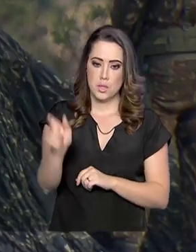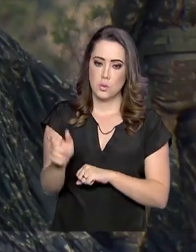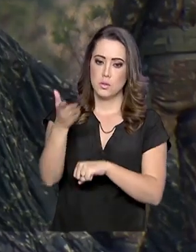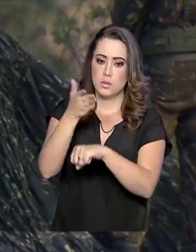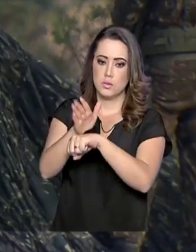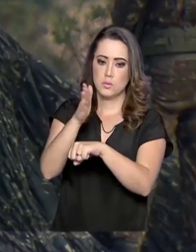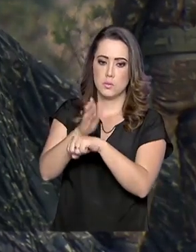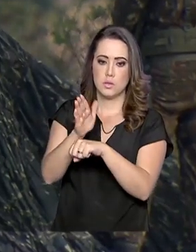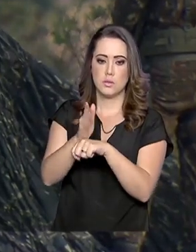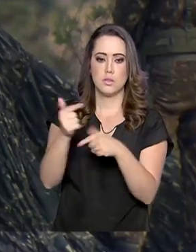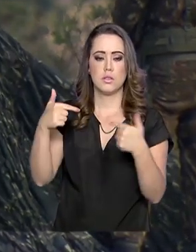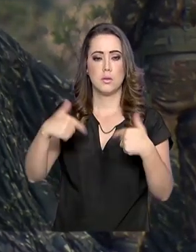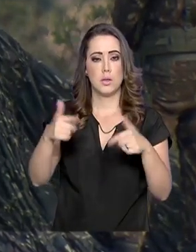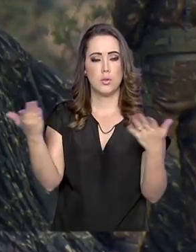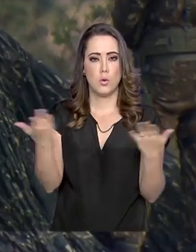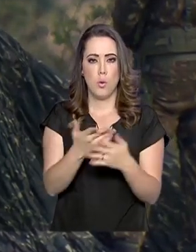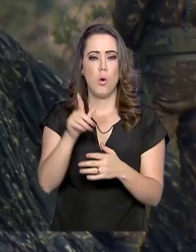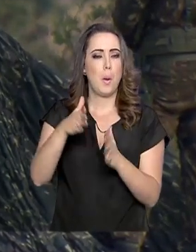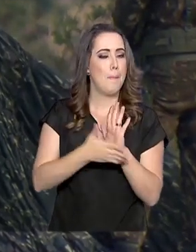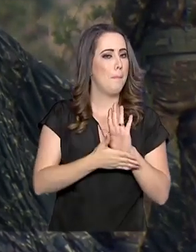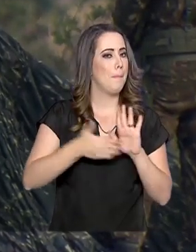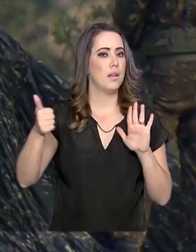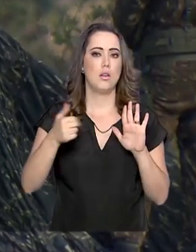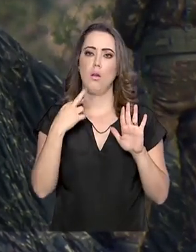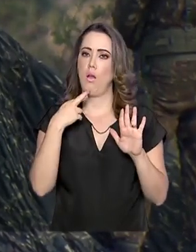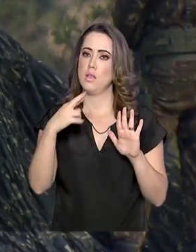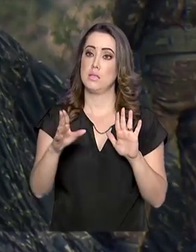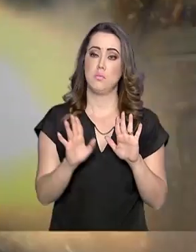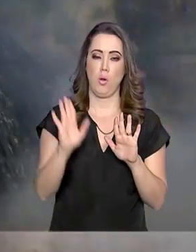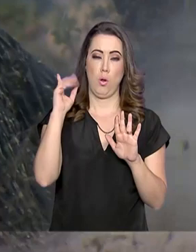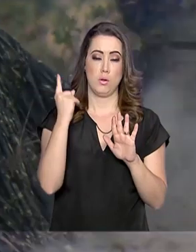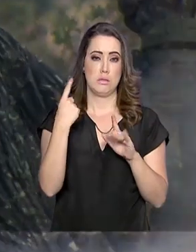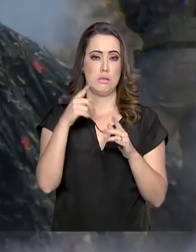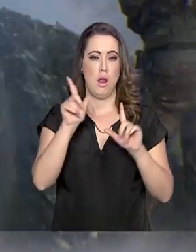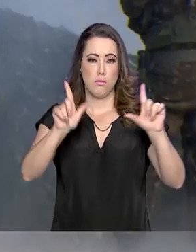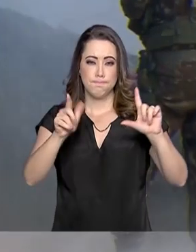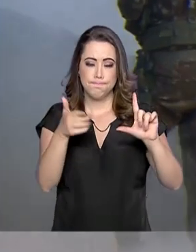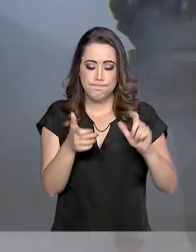pôde atirar hoje foi aquele que obteve o melhor resultado nos simuladores virtuais.